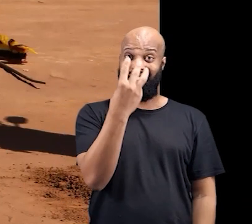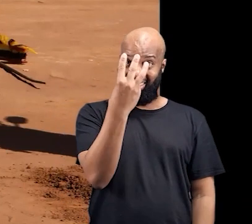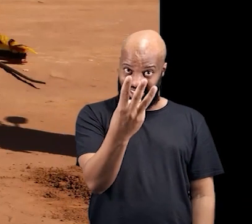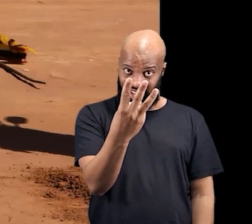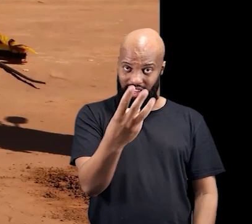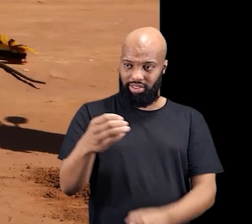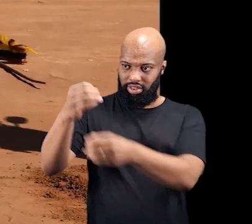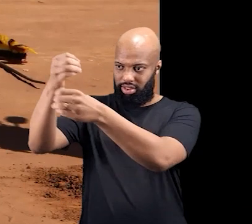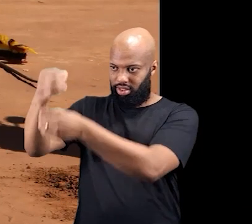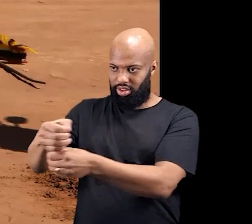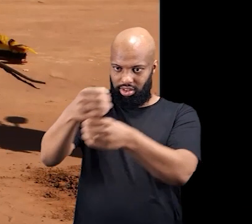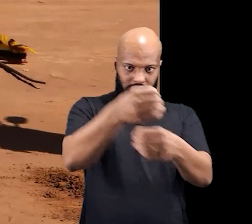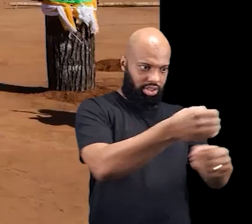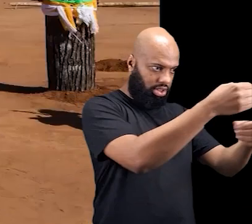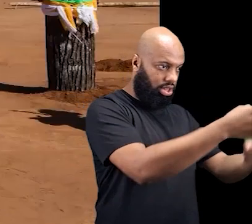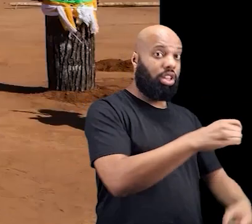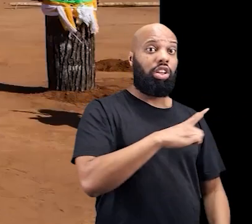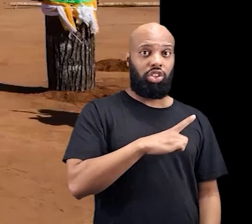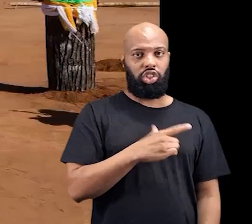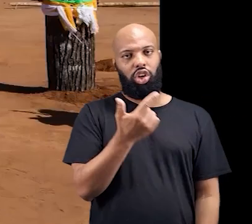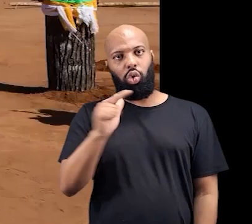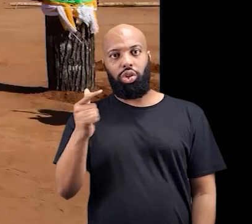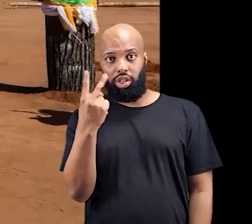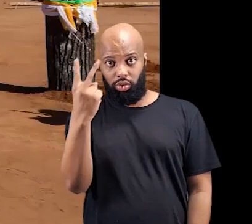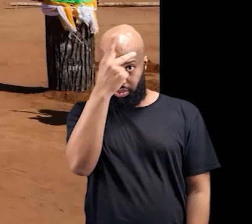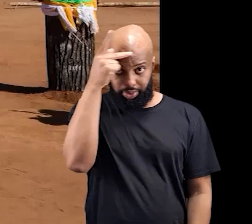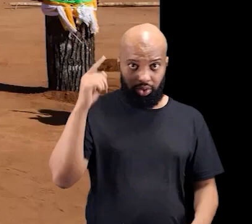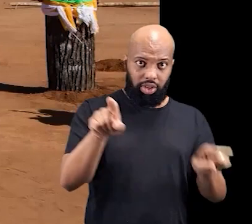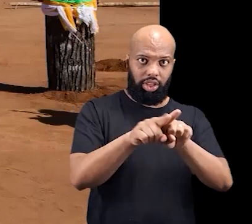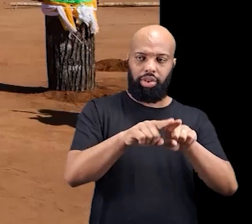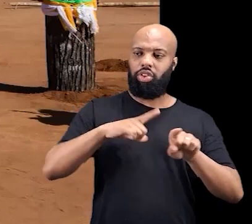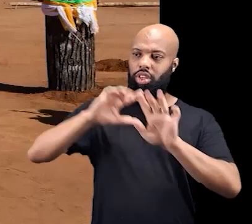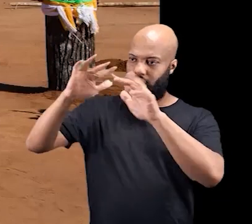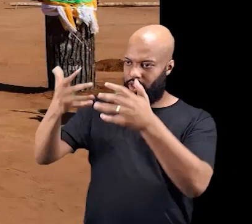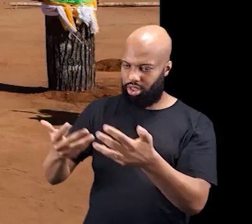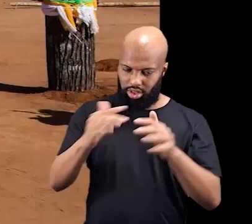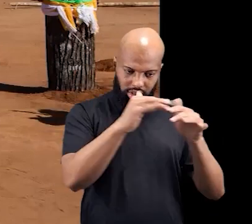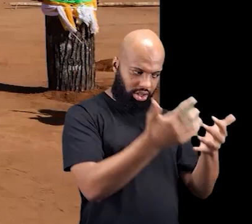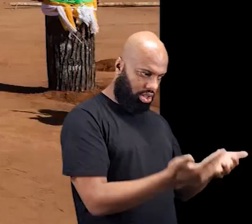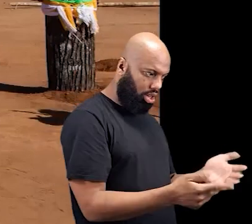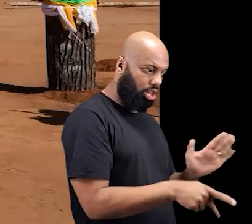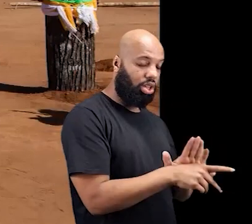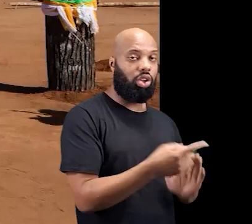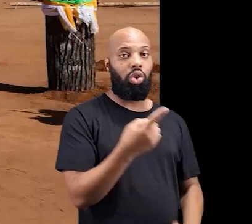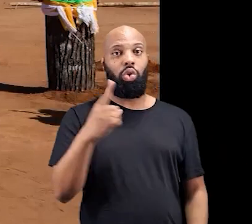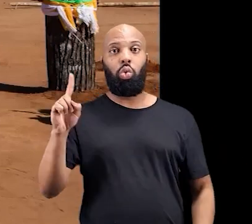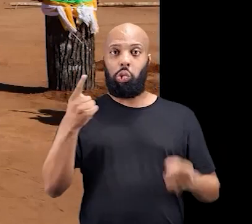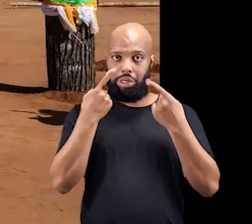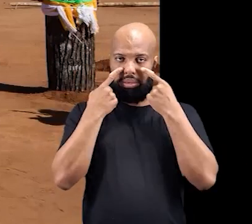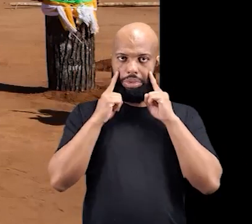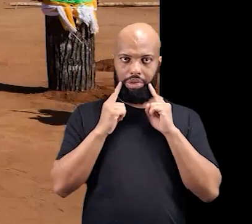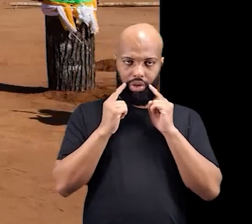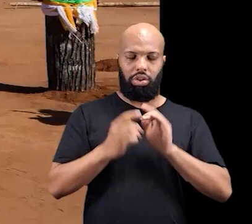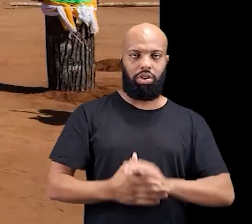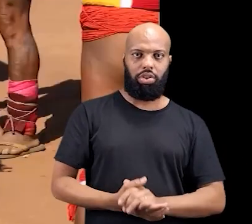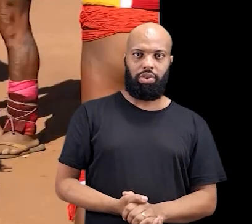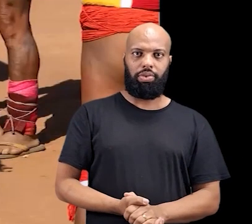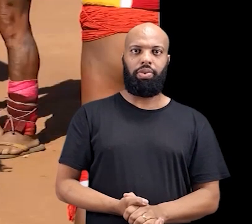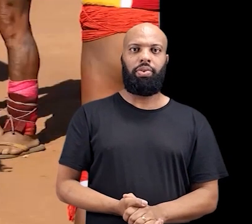caso, existem três troncos porque tinham mais duas pessoas que estavam recebendo, né? Os ritos do Quarupi.